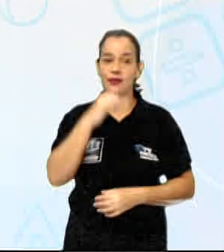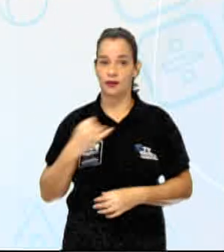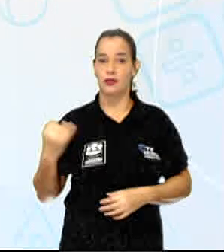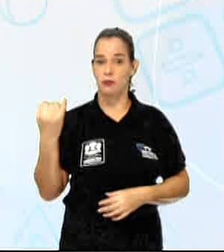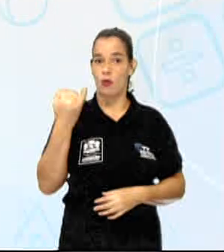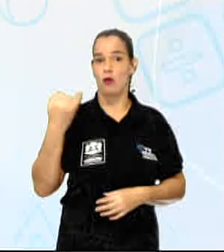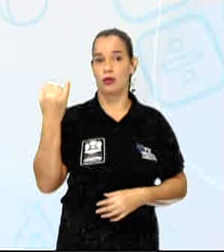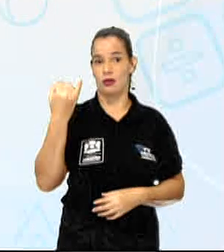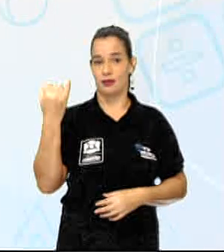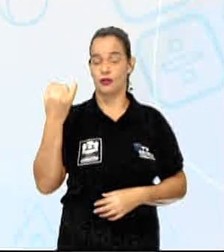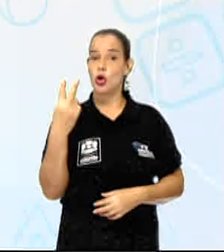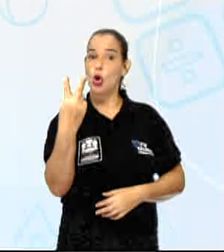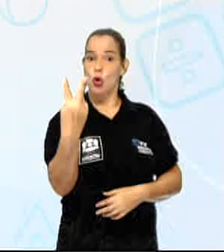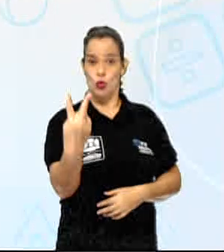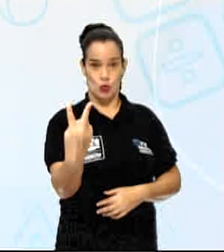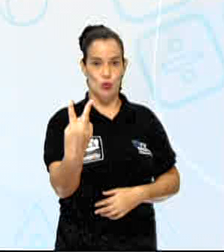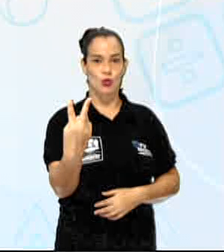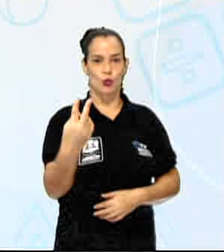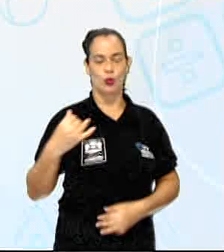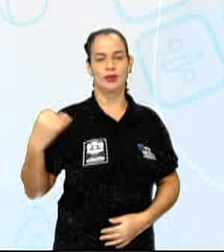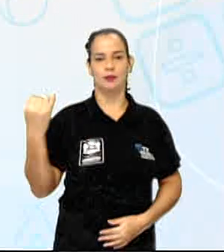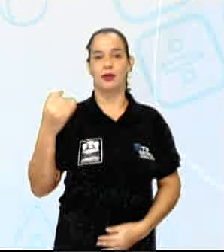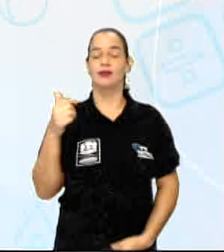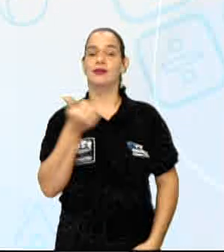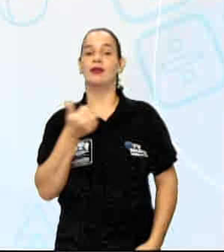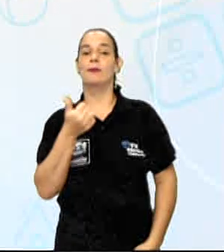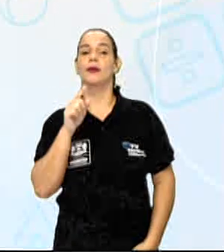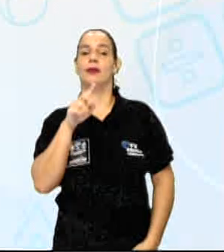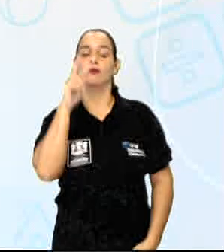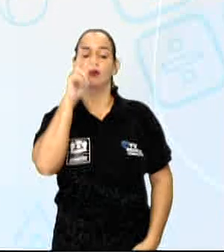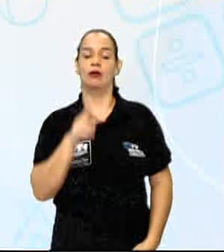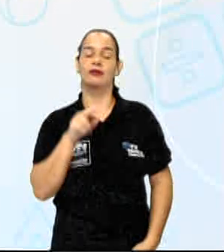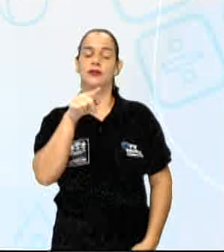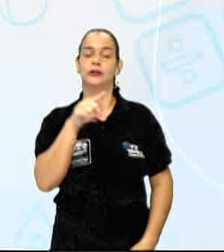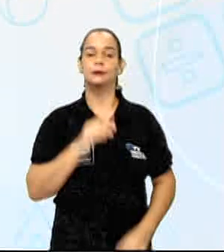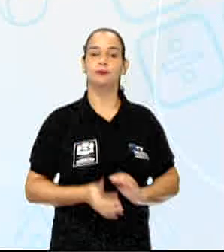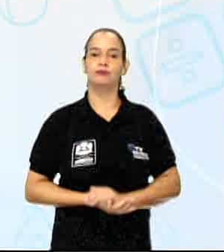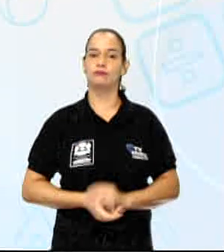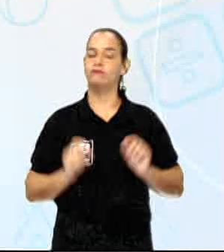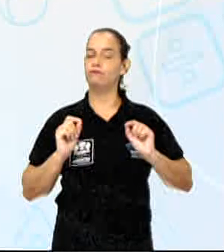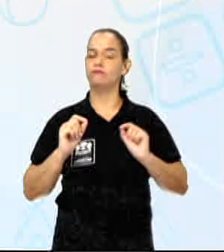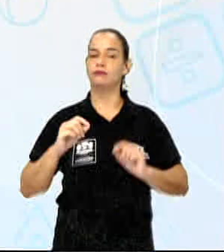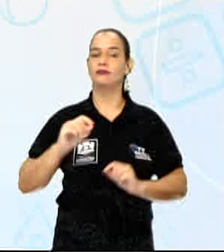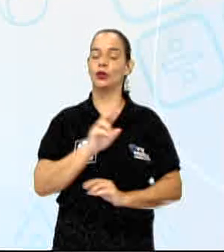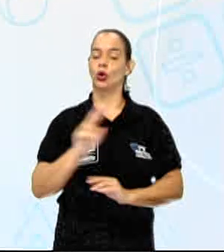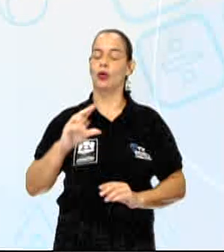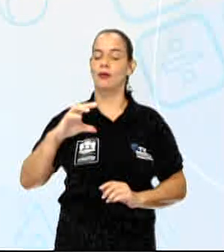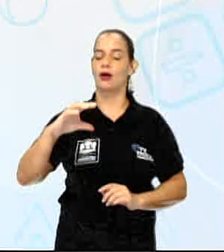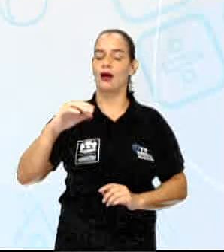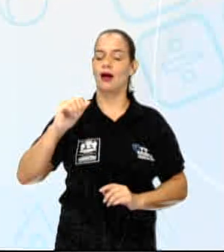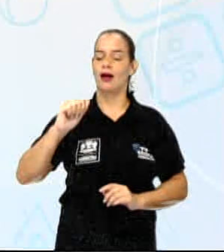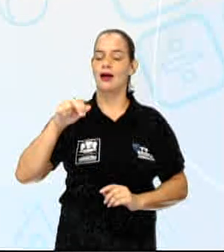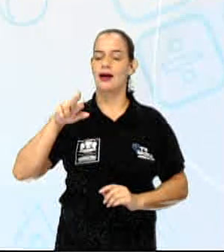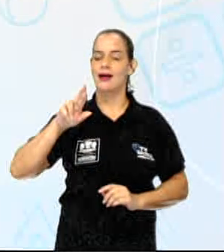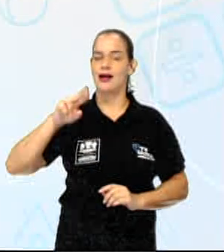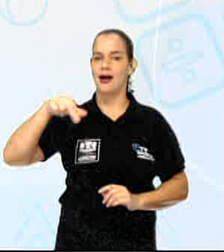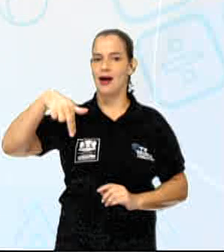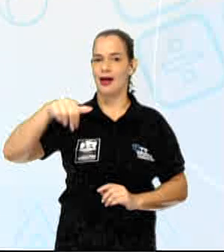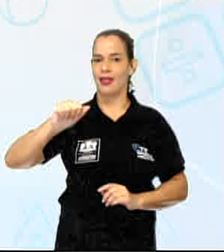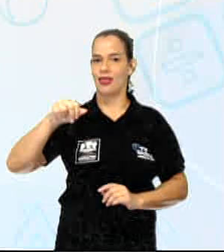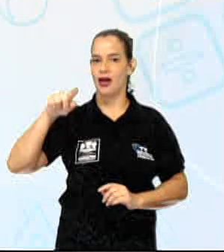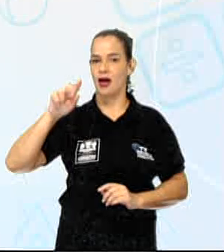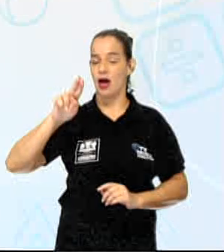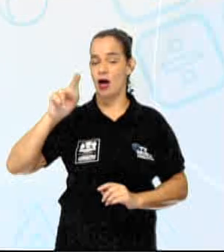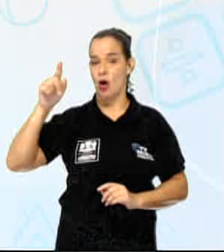duas. Essa primeira que você está vendo aí é a carnaúba. Você está vendo até uma cera de